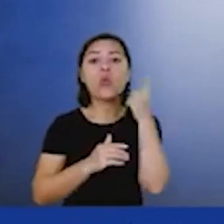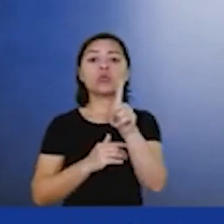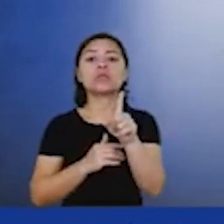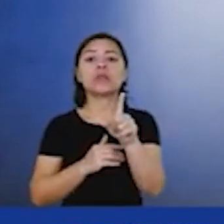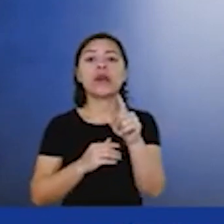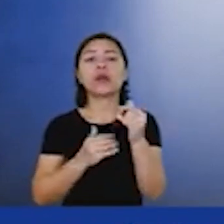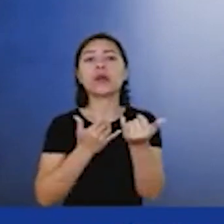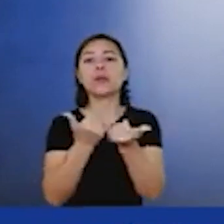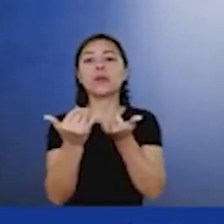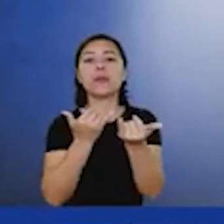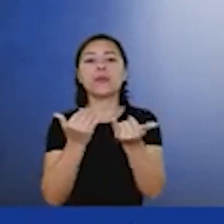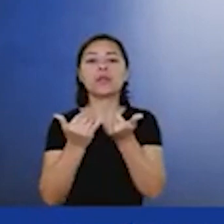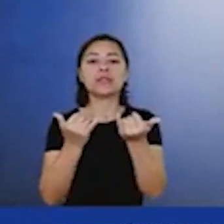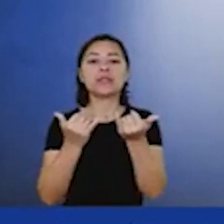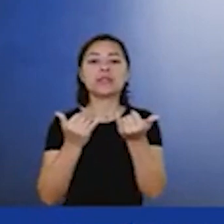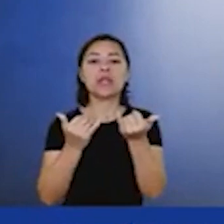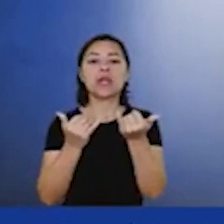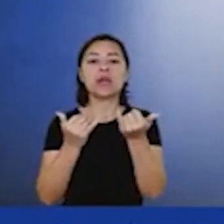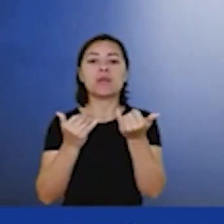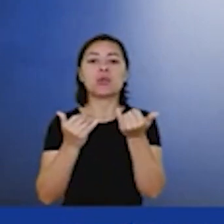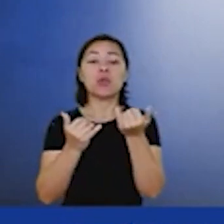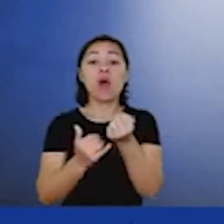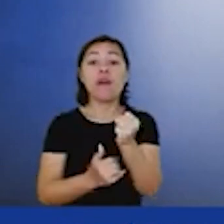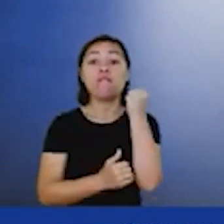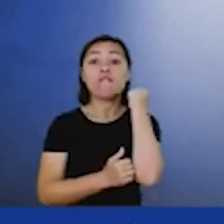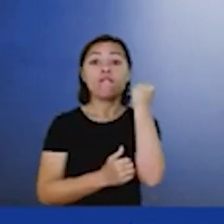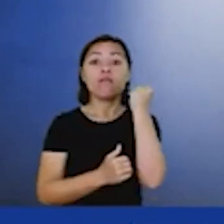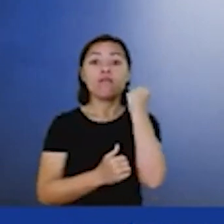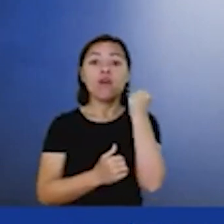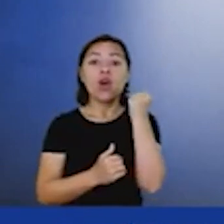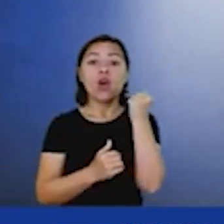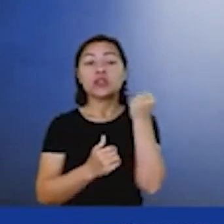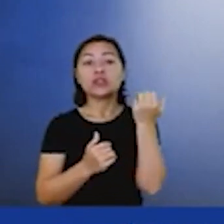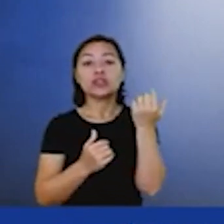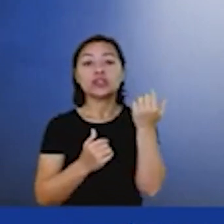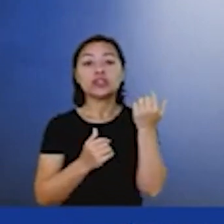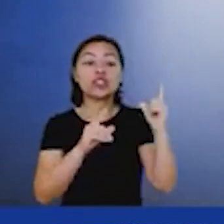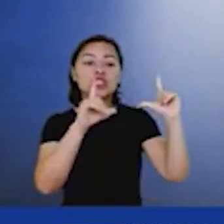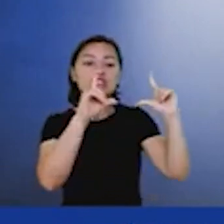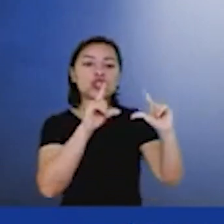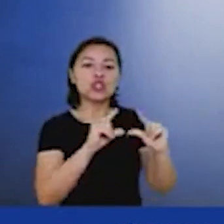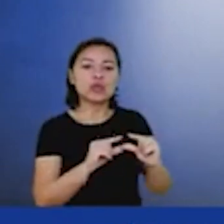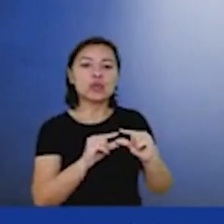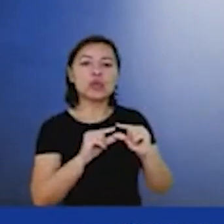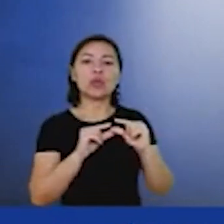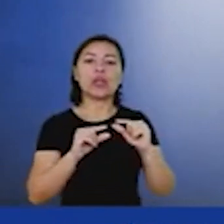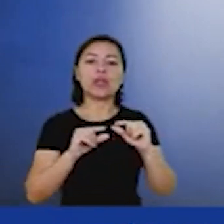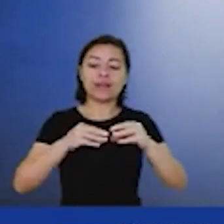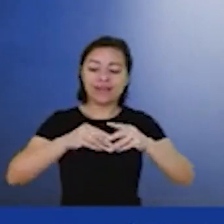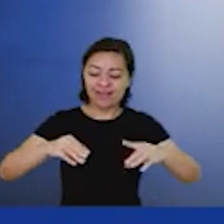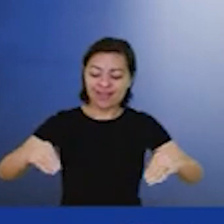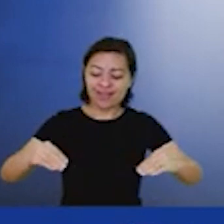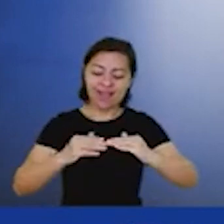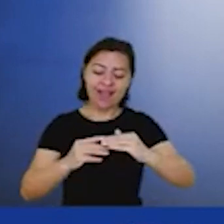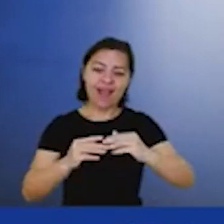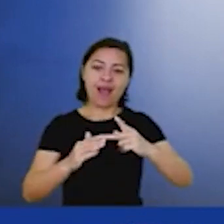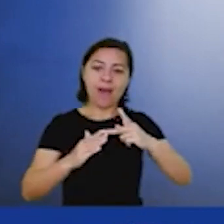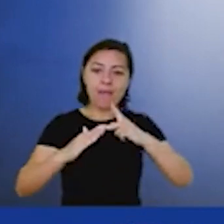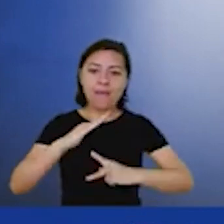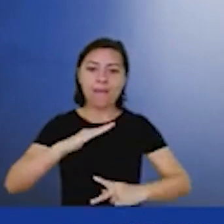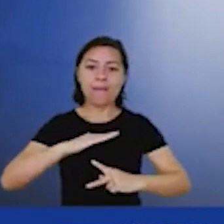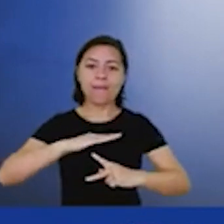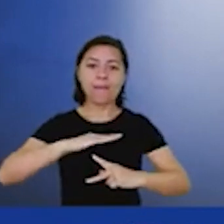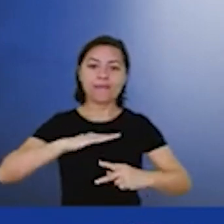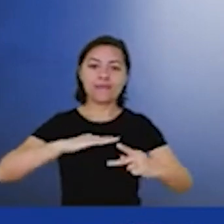por exemplo, a intensidade de emissões tão baixas no campo do pré-sal, superando desafios